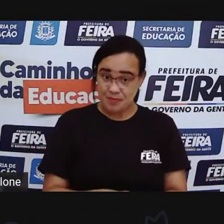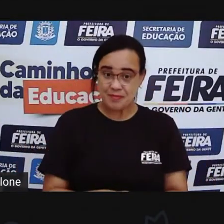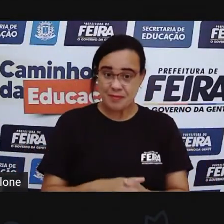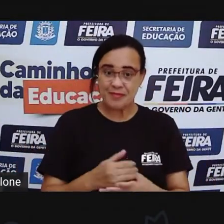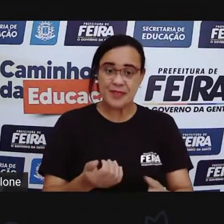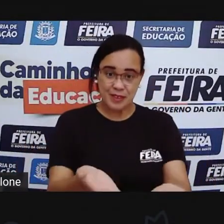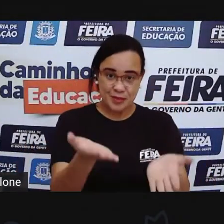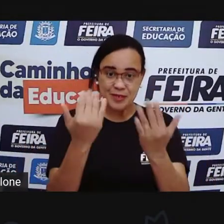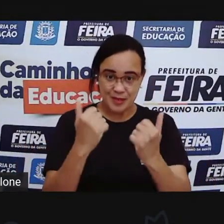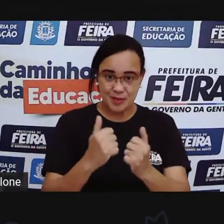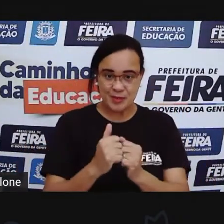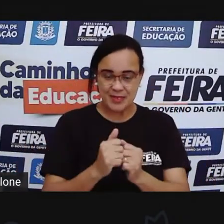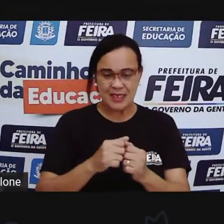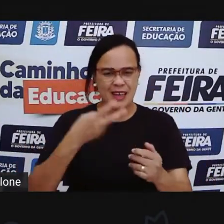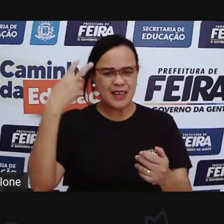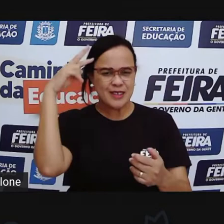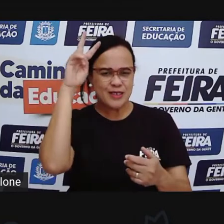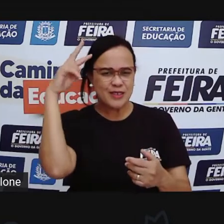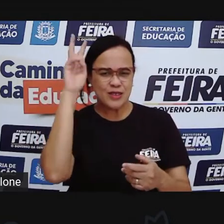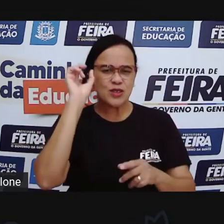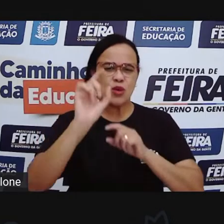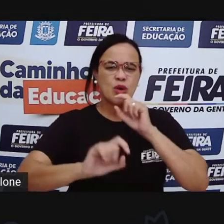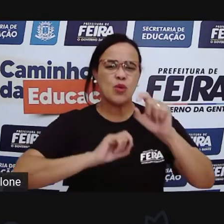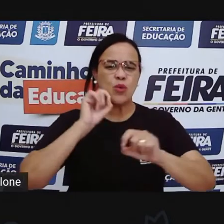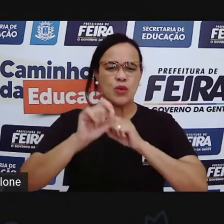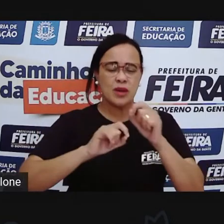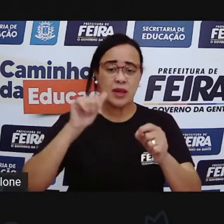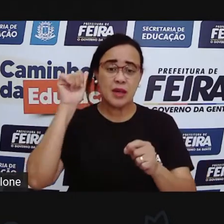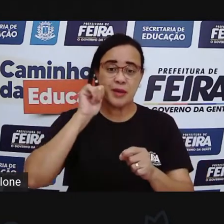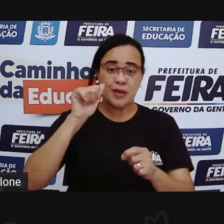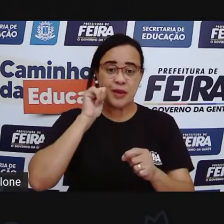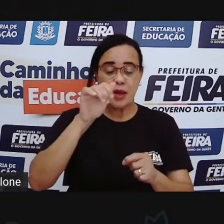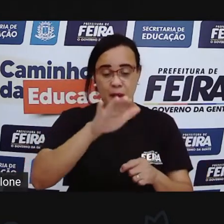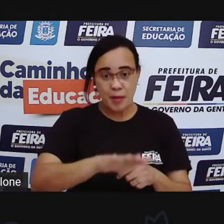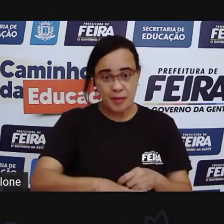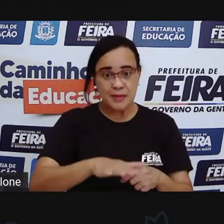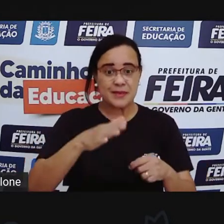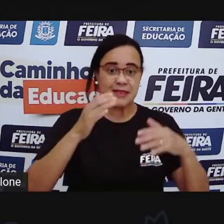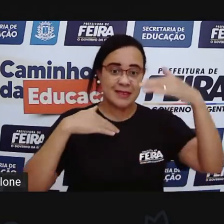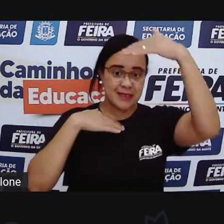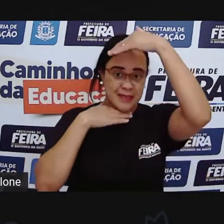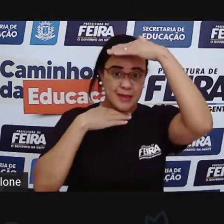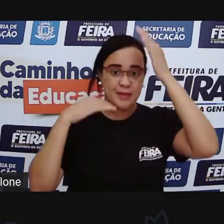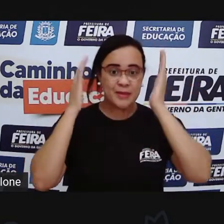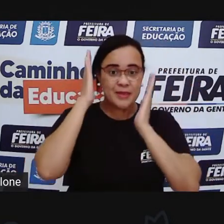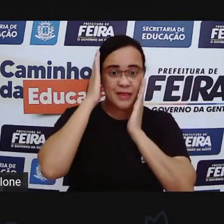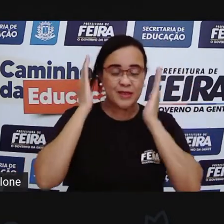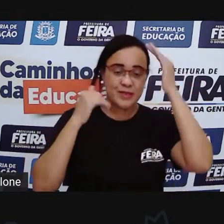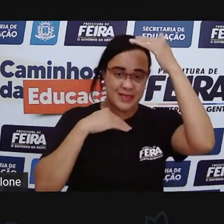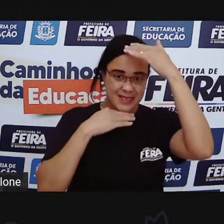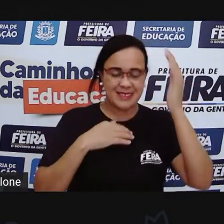a história. A menina da cabeça quadrada de Emília Nunes.